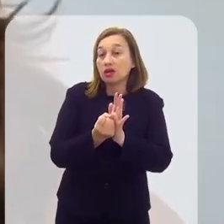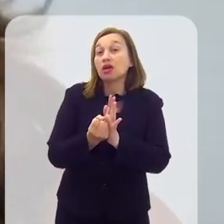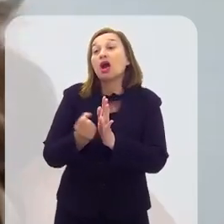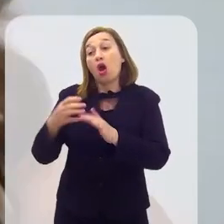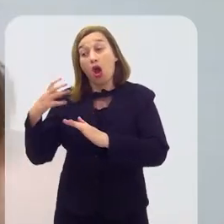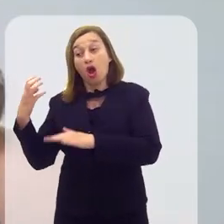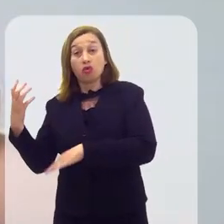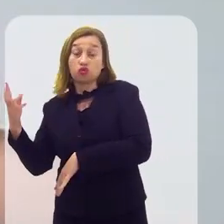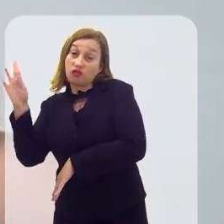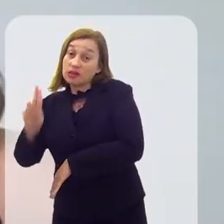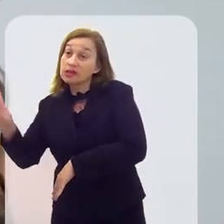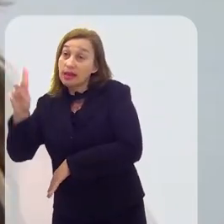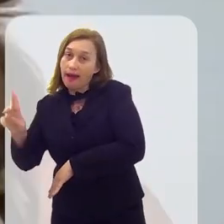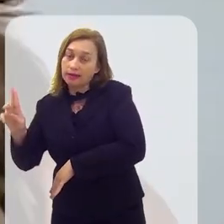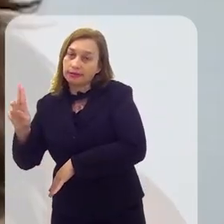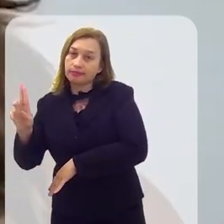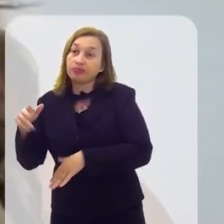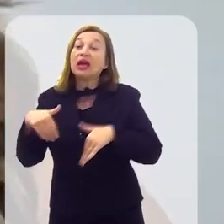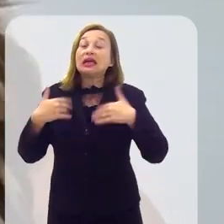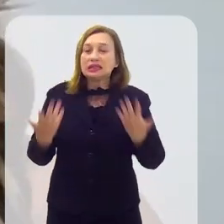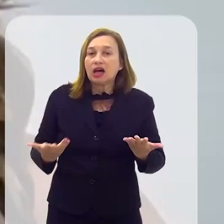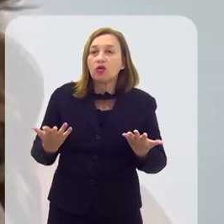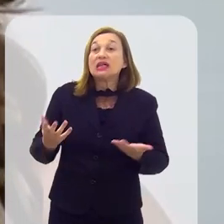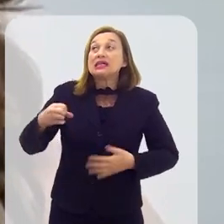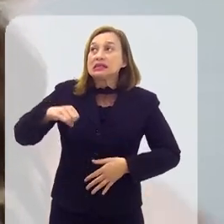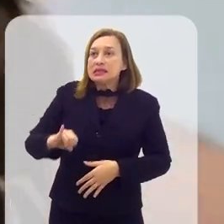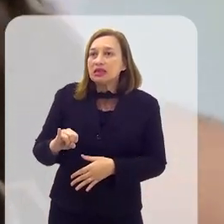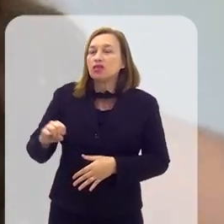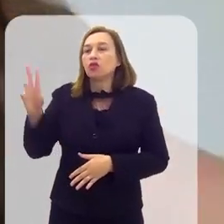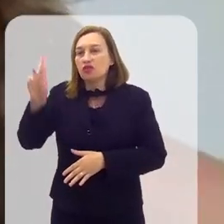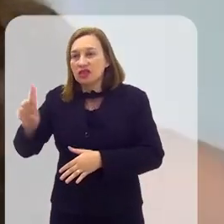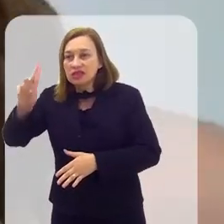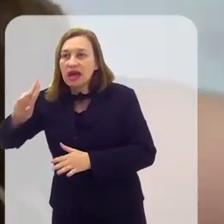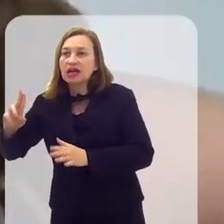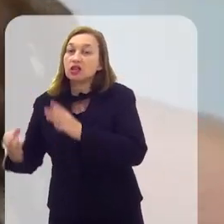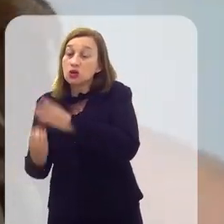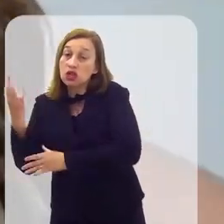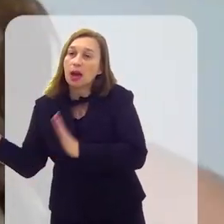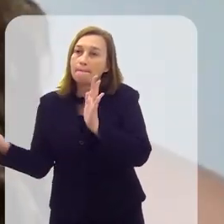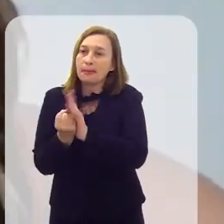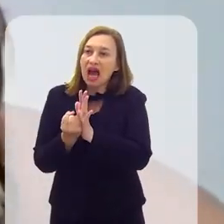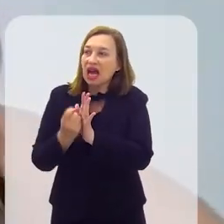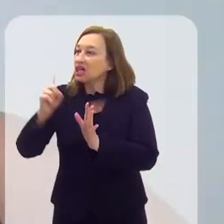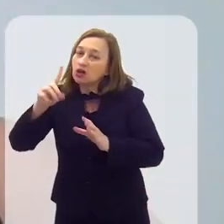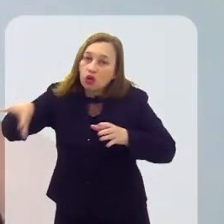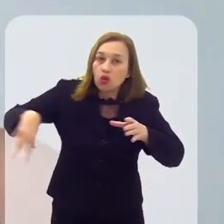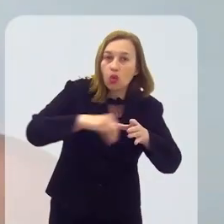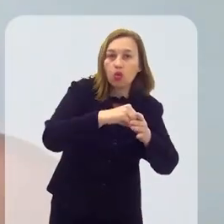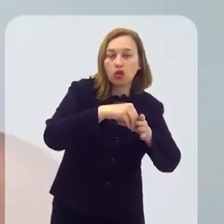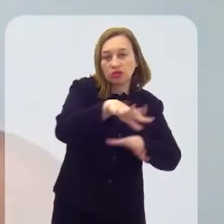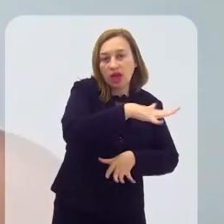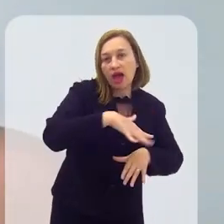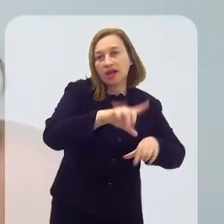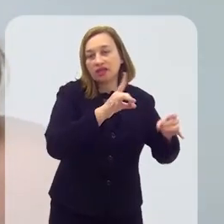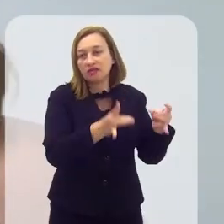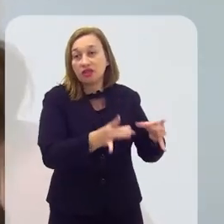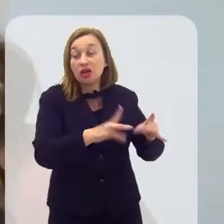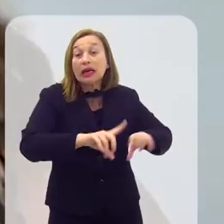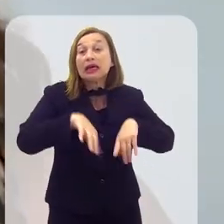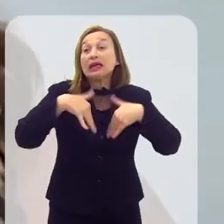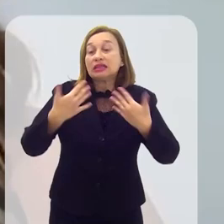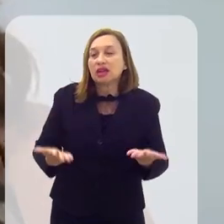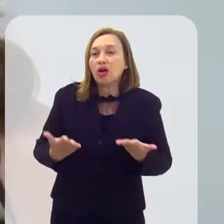as empresas. Então, quando as universidades depositam patentes, essas patentes não estão no mercado, não estão gerando inovação. Então, o Brasil é o